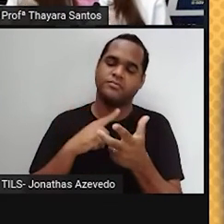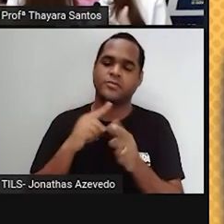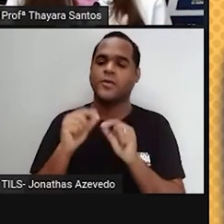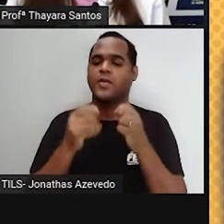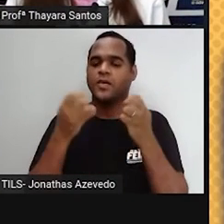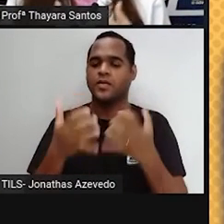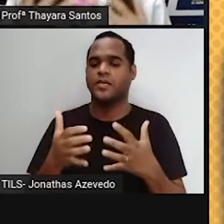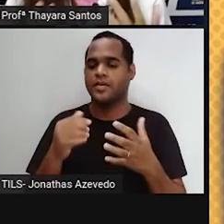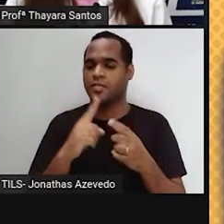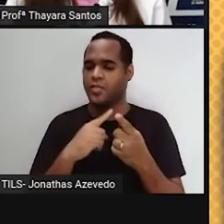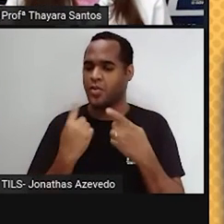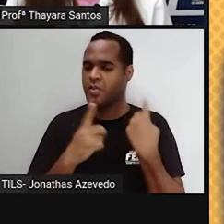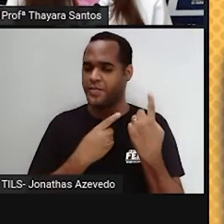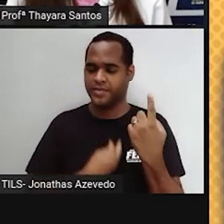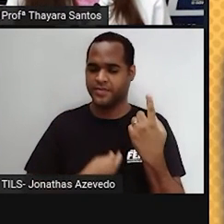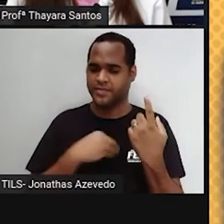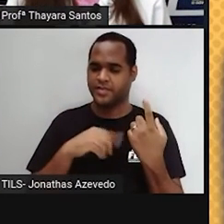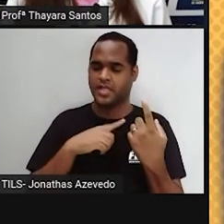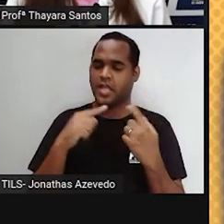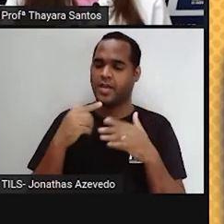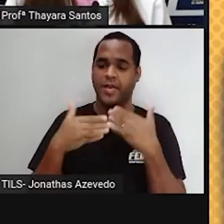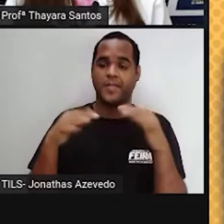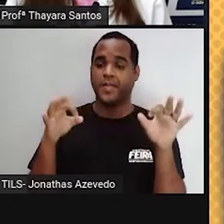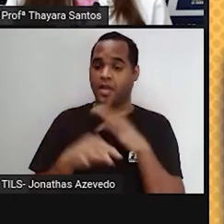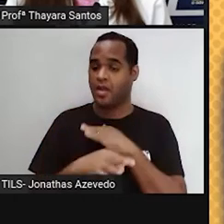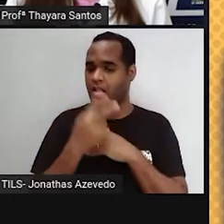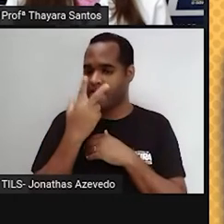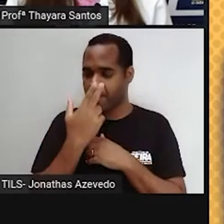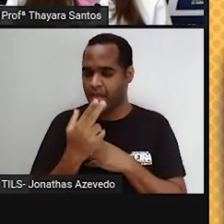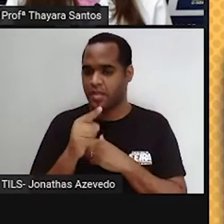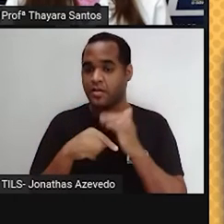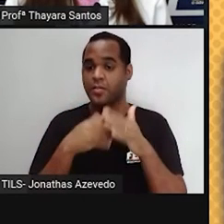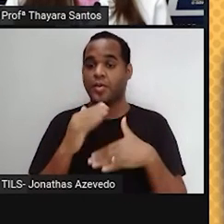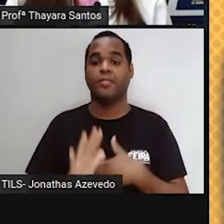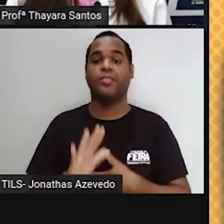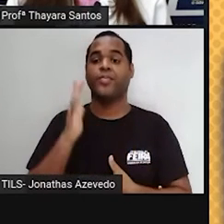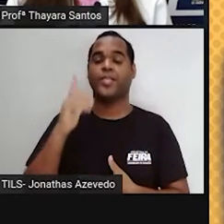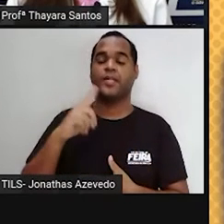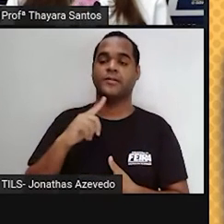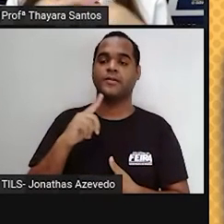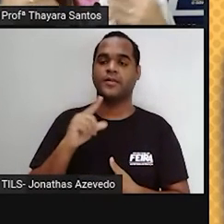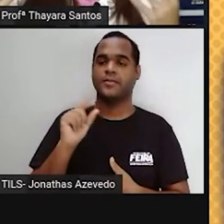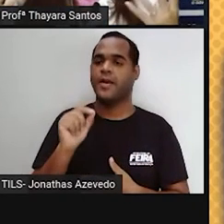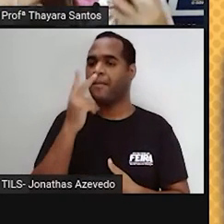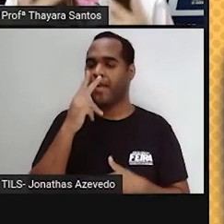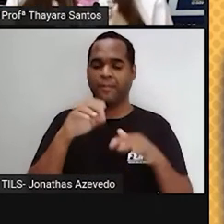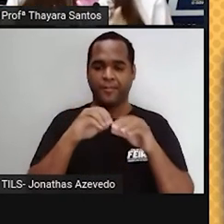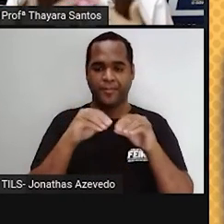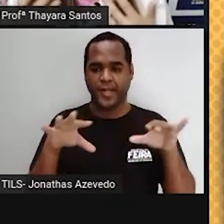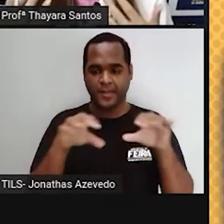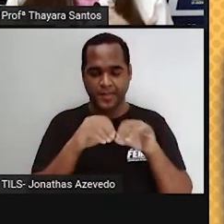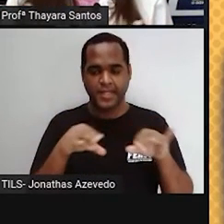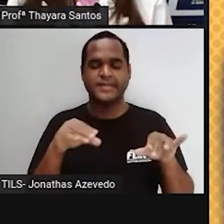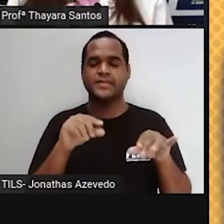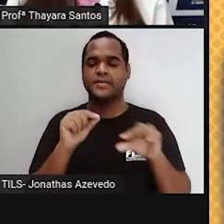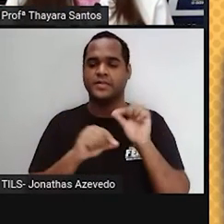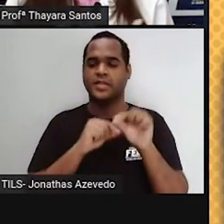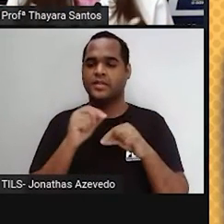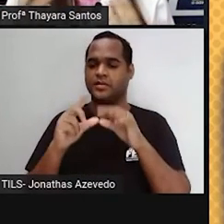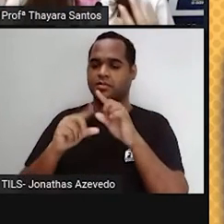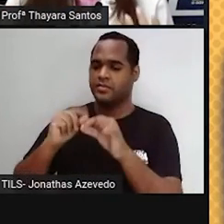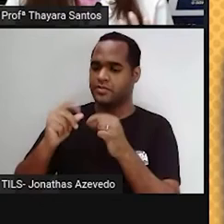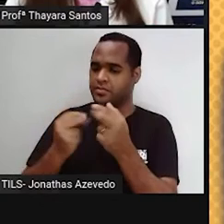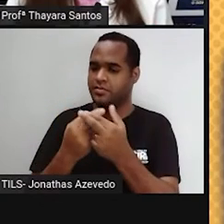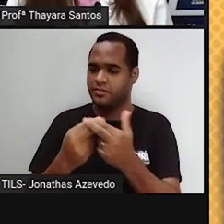ao momento de morte, que é quando o combustível dela acaba. E quando isso acontece, geralmente elas se expandem, quando é uma estrela